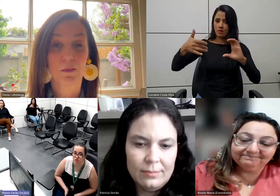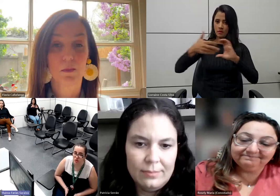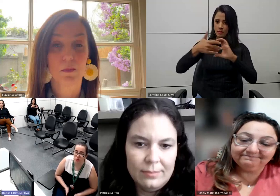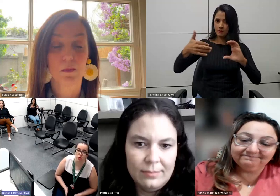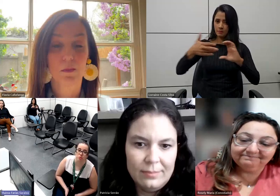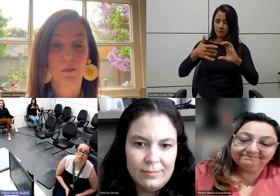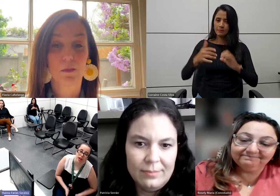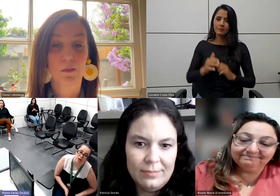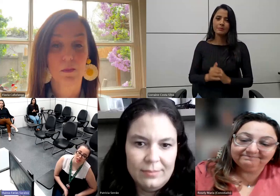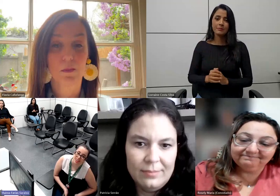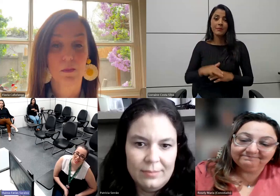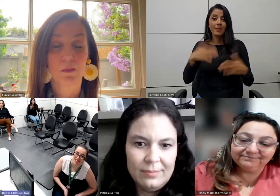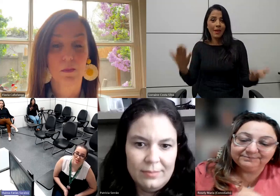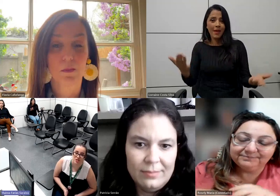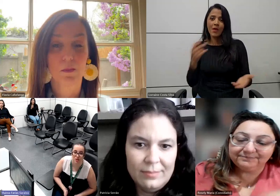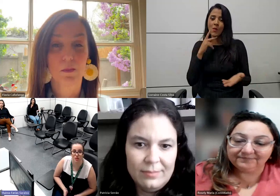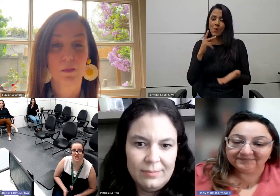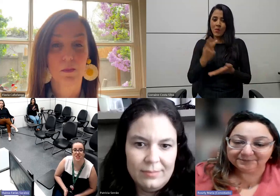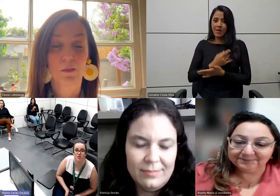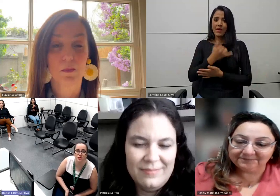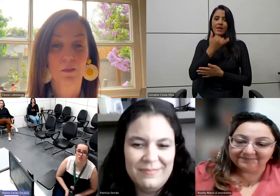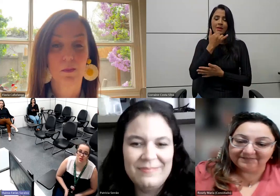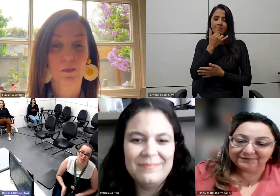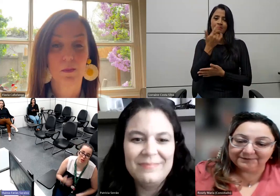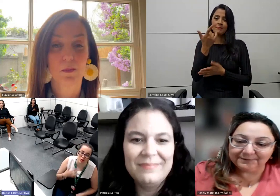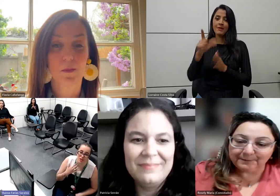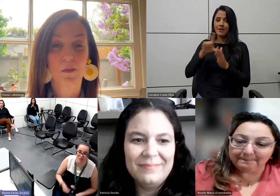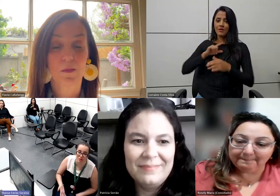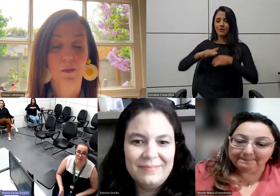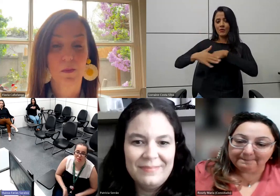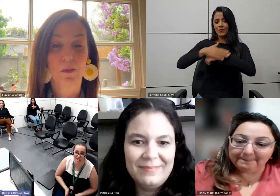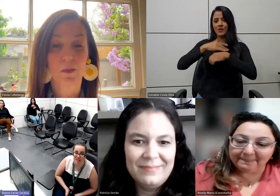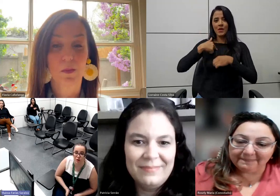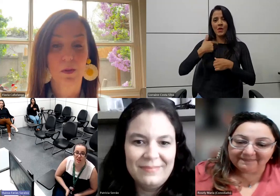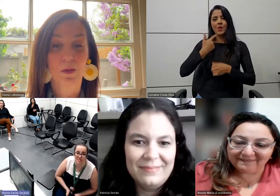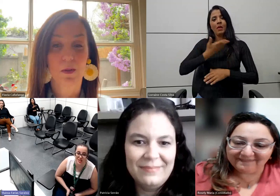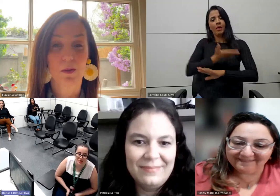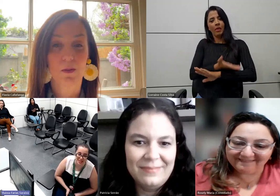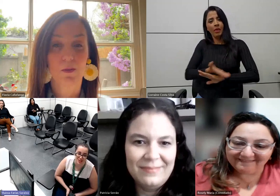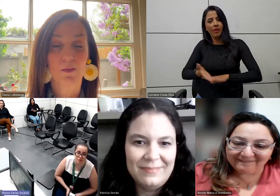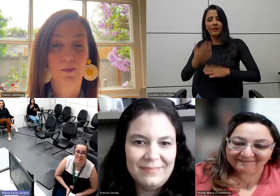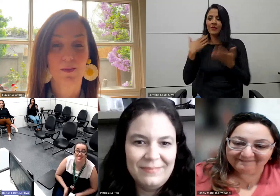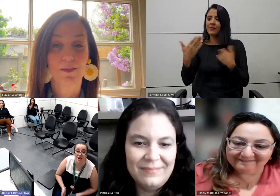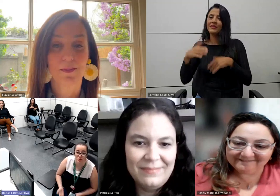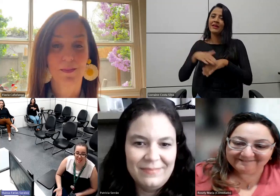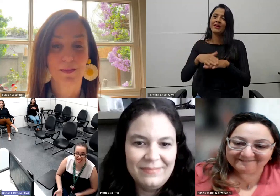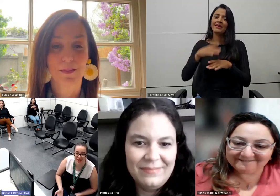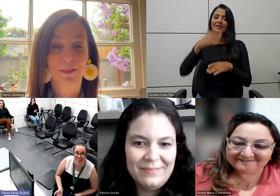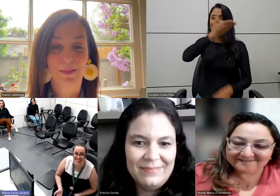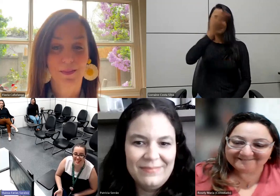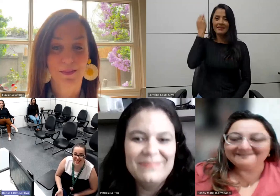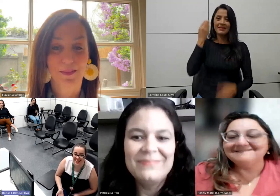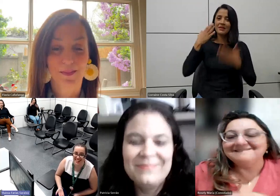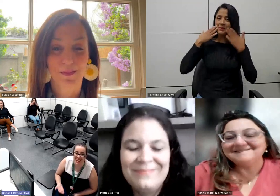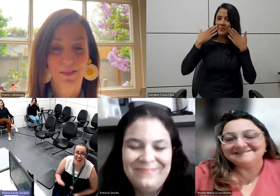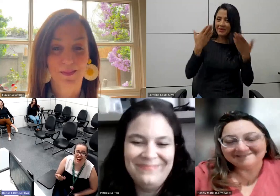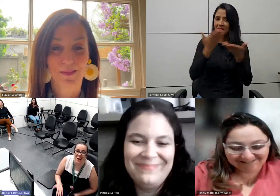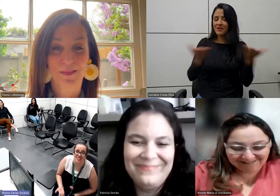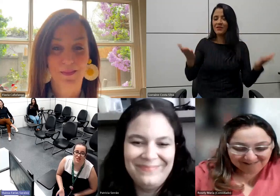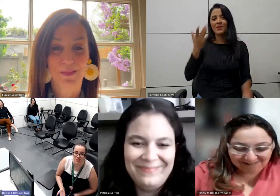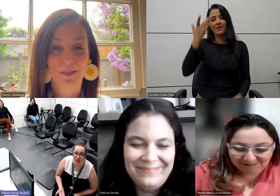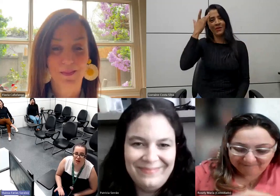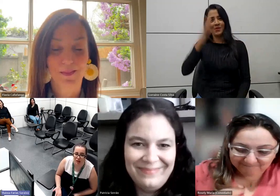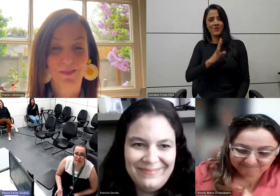eu cometi um erro aqui, que antes de conversar com as pessoas, eu estou tão acostumada a conversar com elas, que eu esqueci de apresentar, para quem não conhece, né?